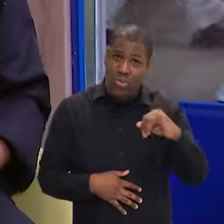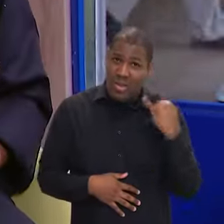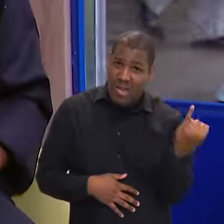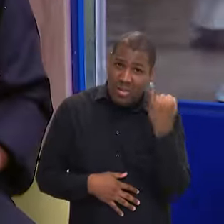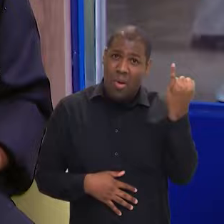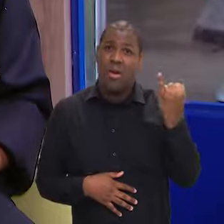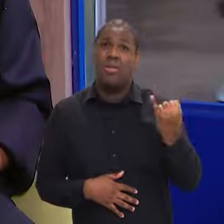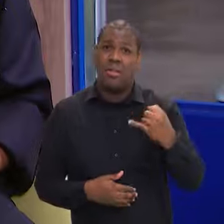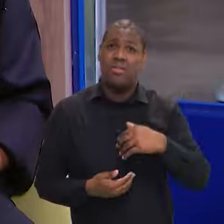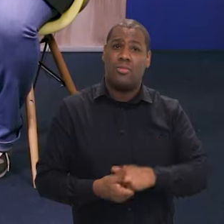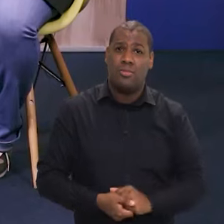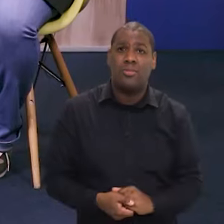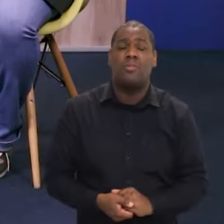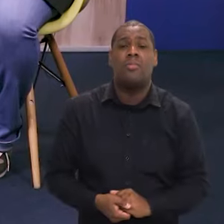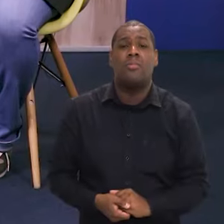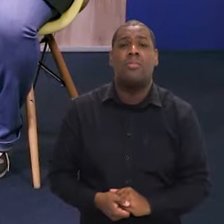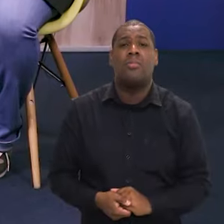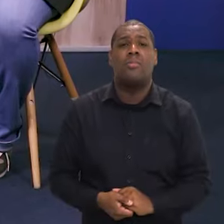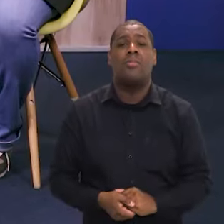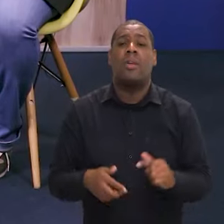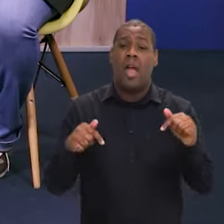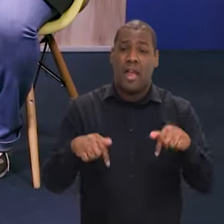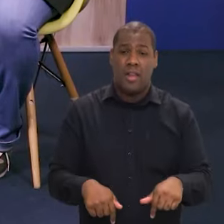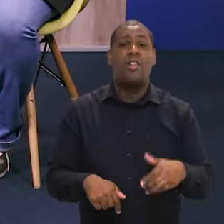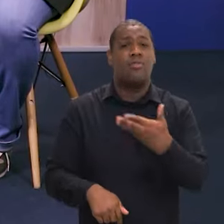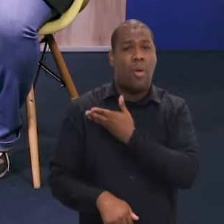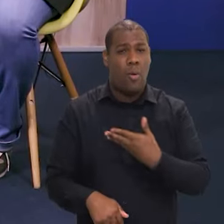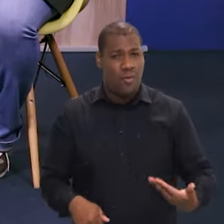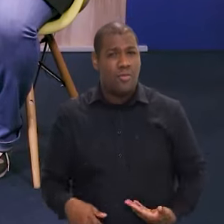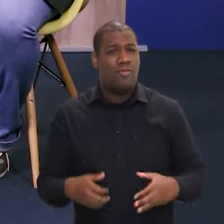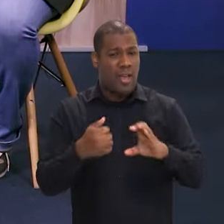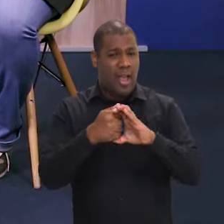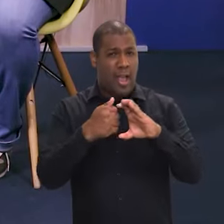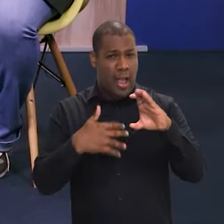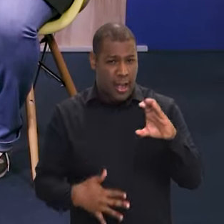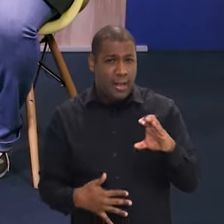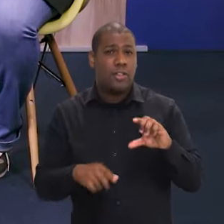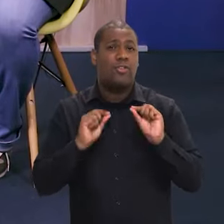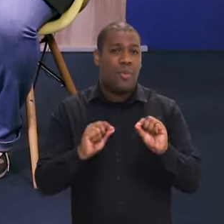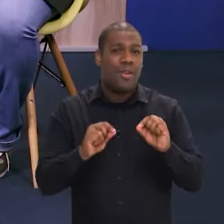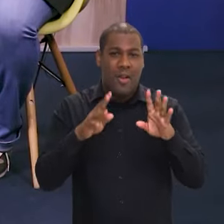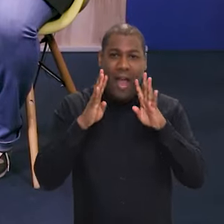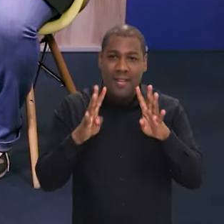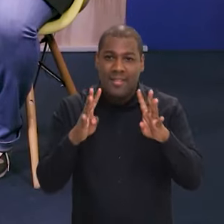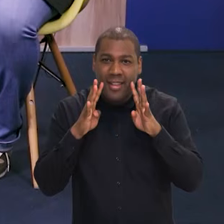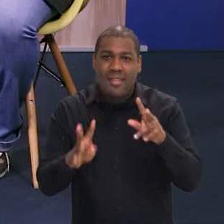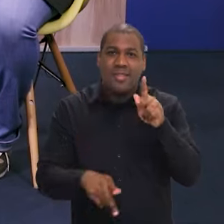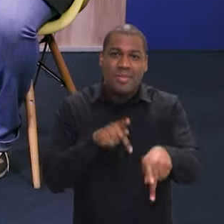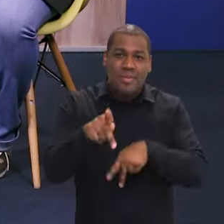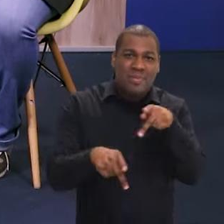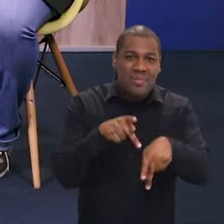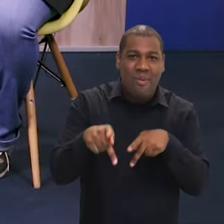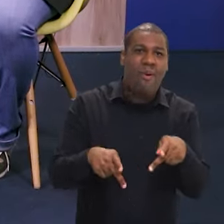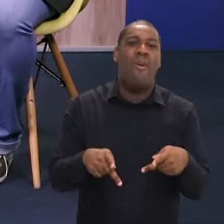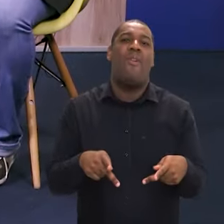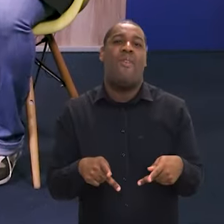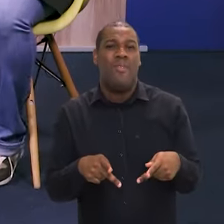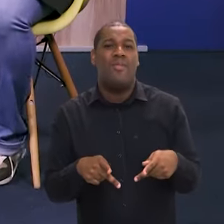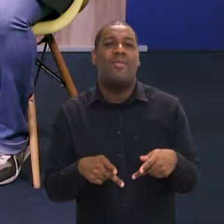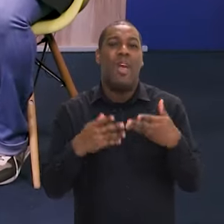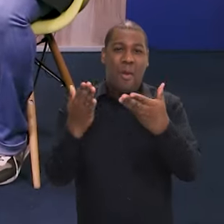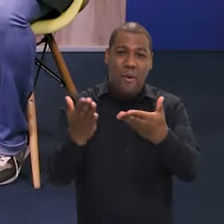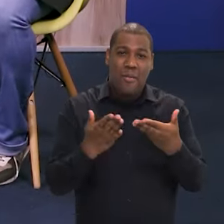se renovando. E como é uma característica desse governo, é ouvir a população, trazer a população para